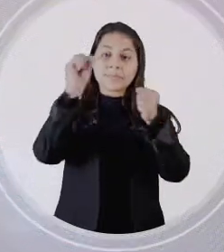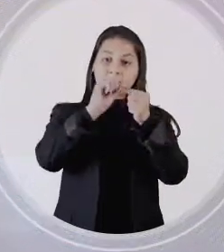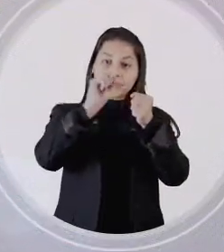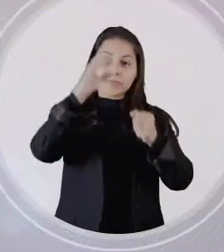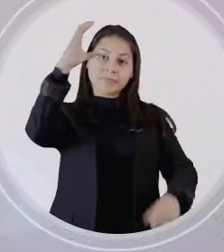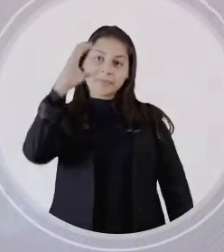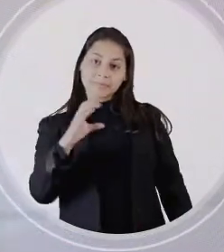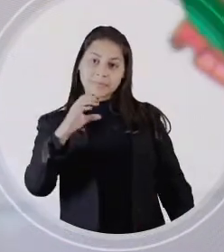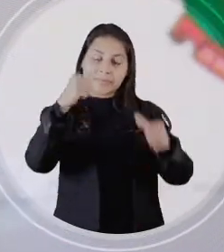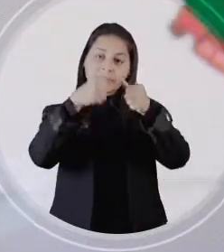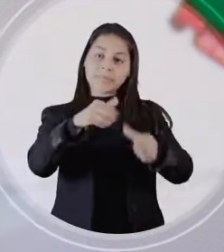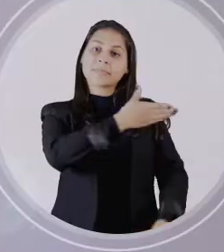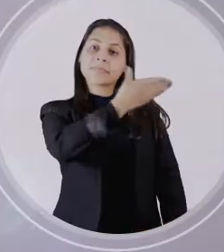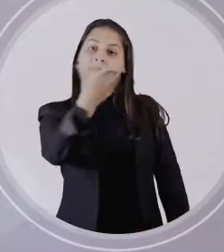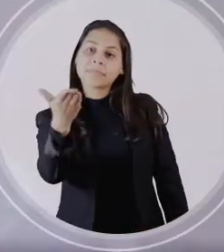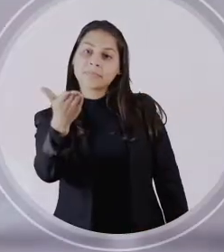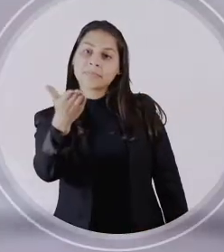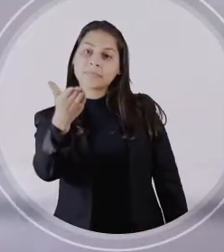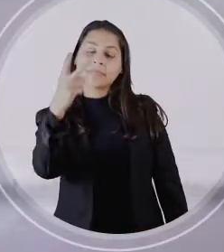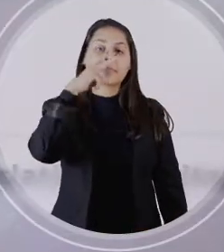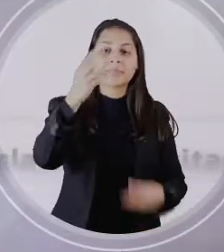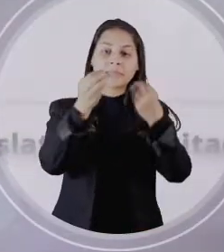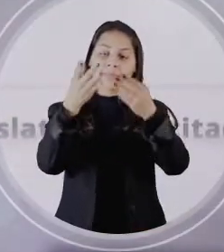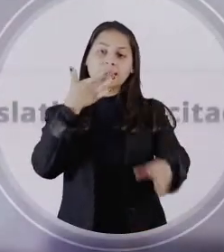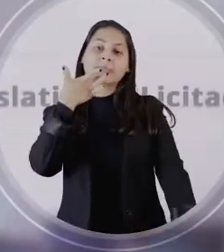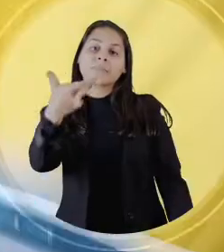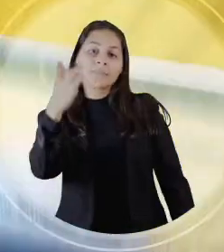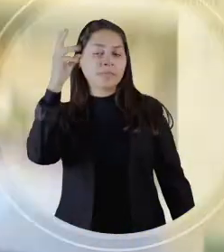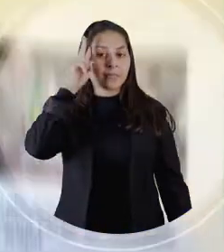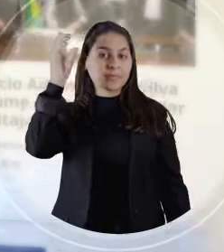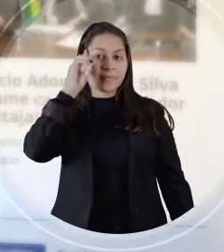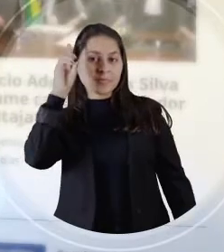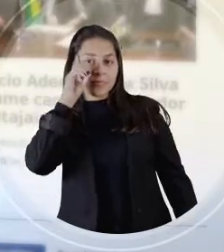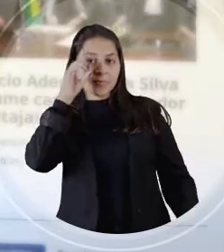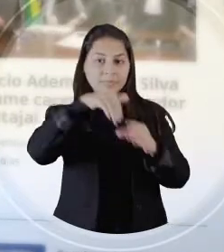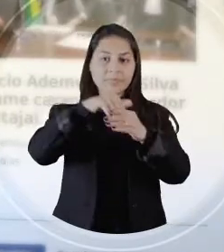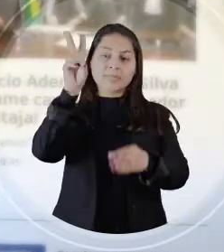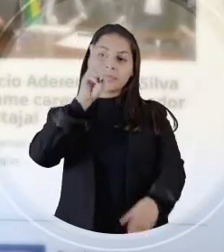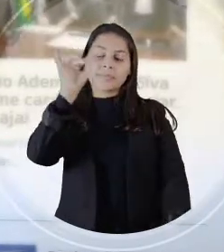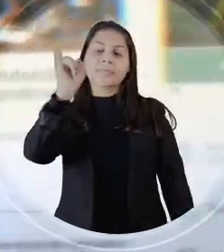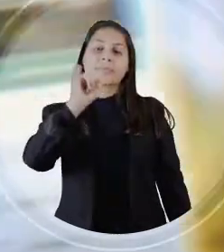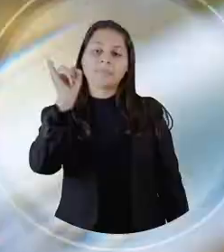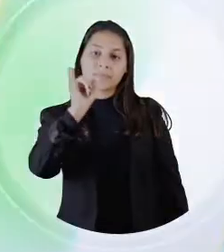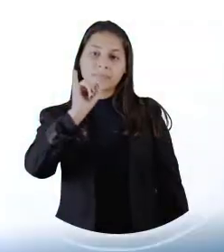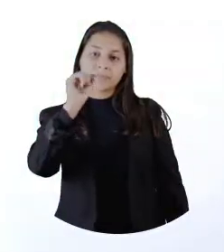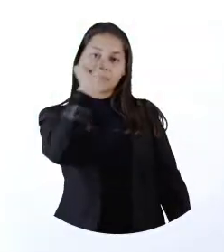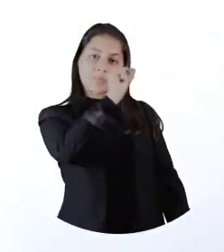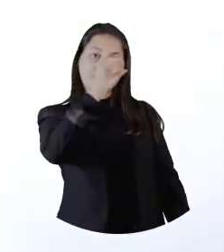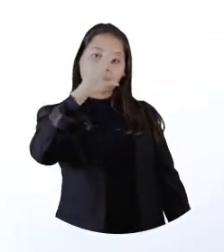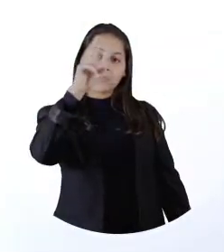Exercer a cidadania está em suas mãos. Veja como é fácil acompanhar a rotina da Câmara de Vereadores de Itajaí.